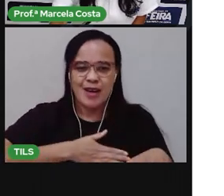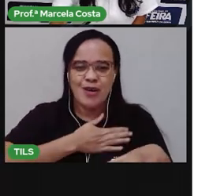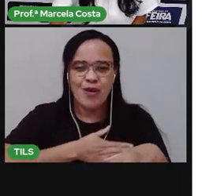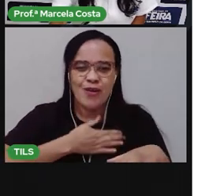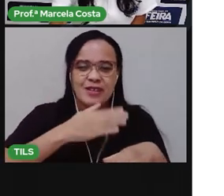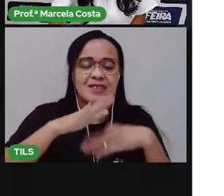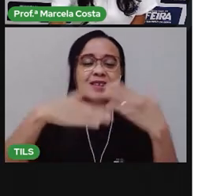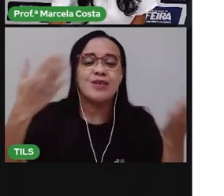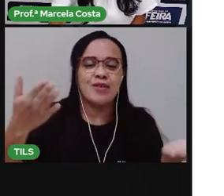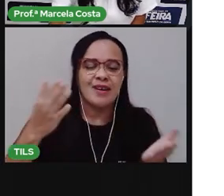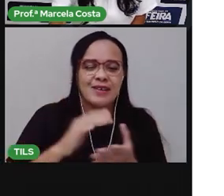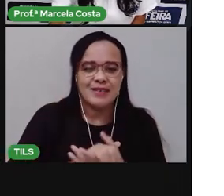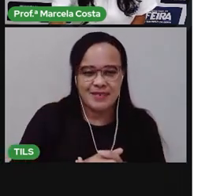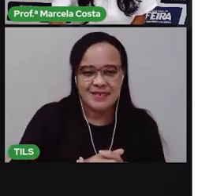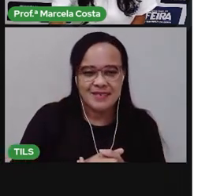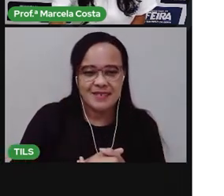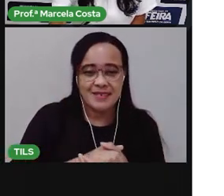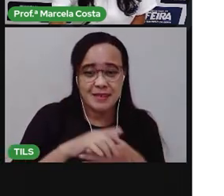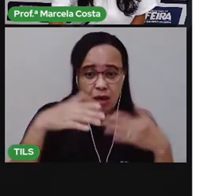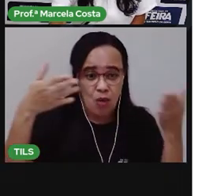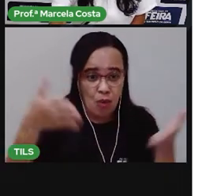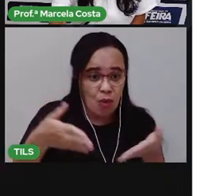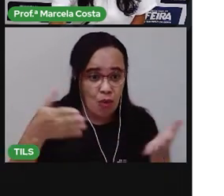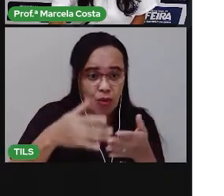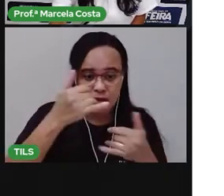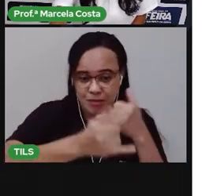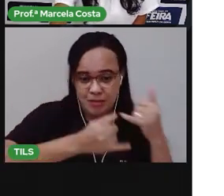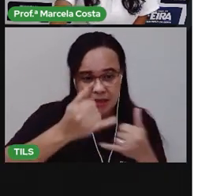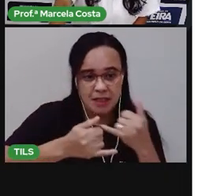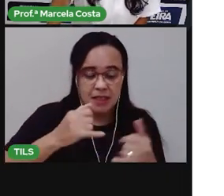populares? Foram os brinquedos atuais?